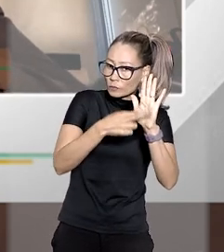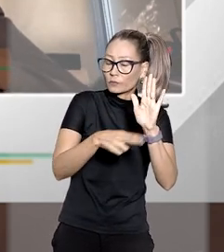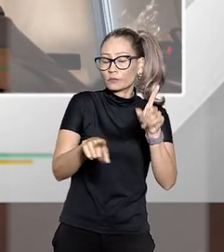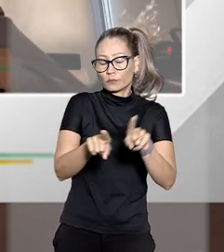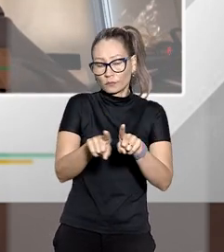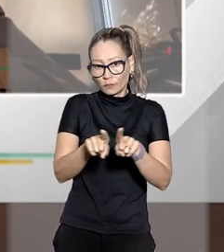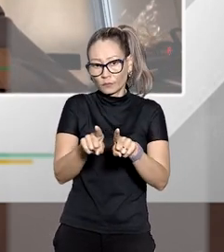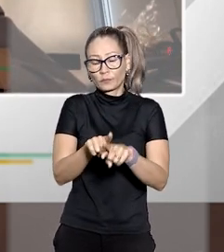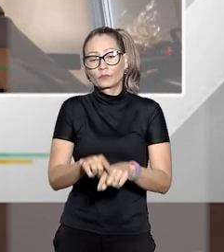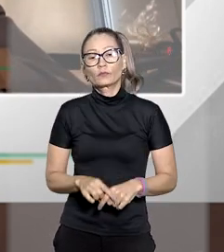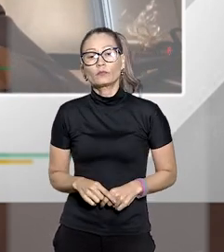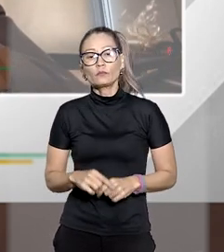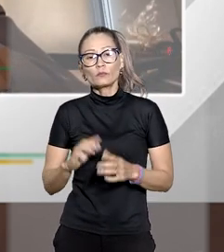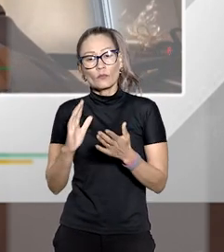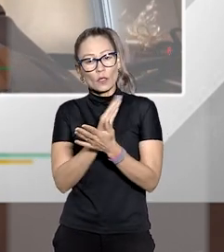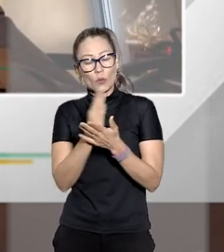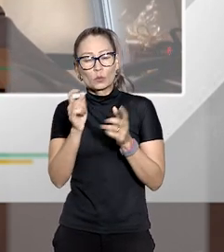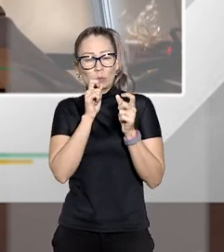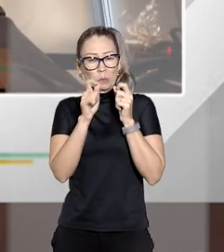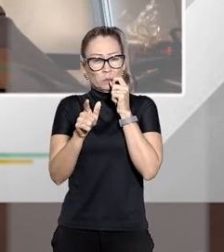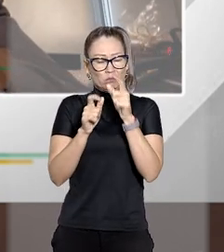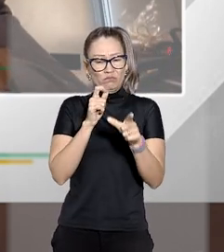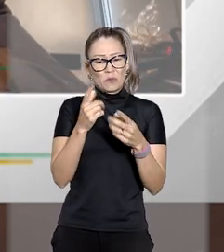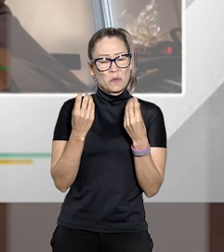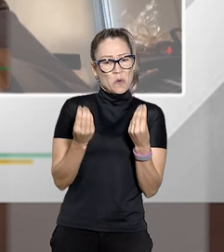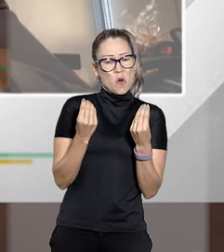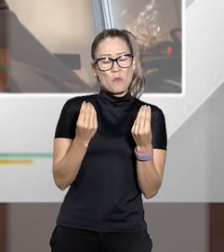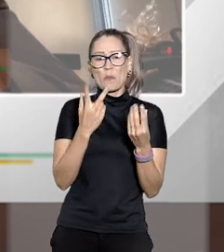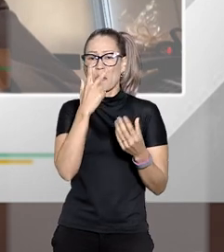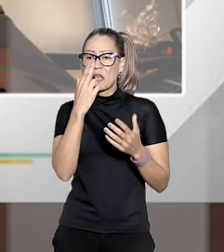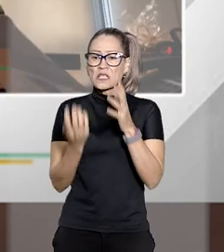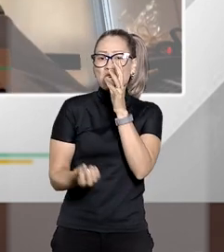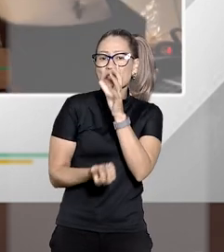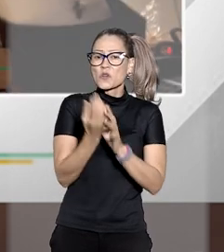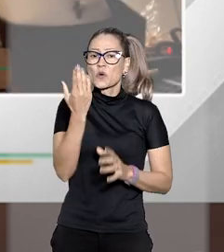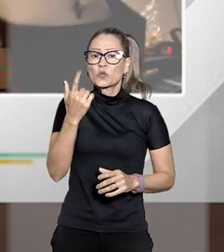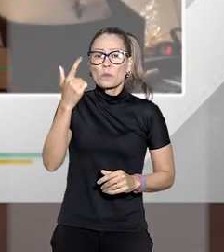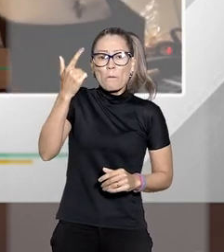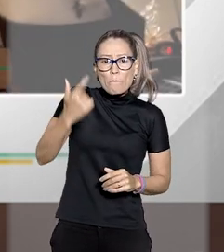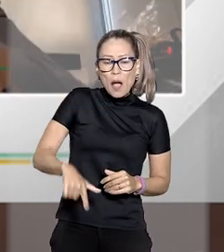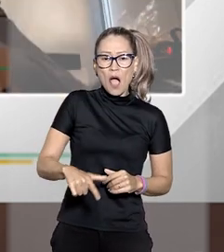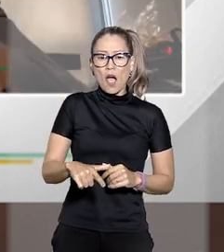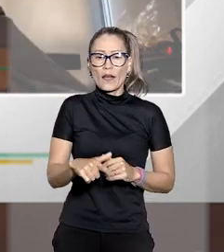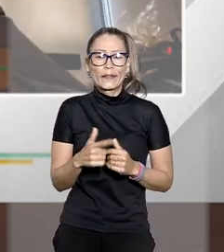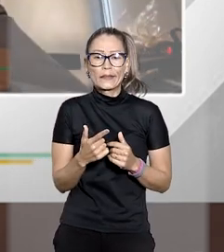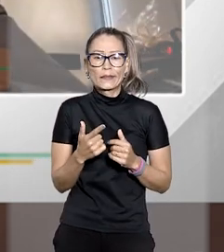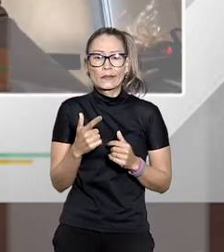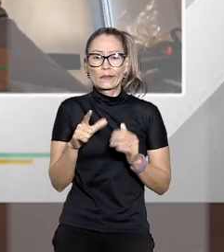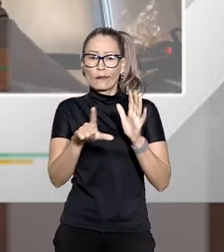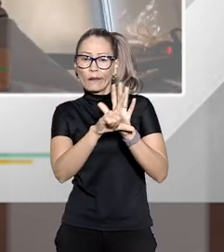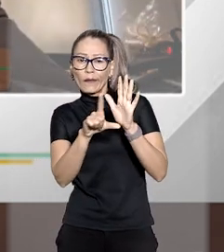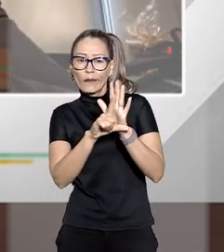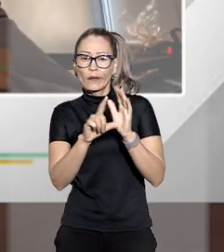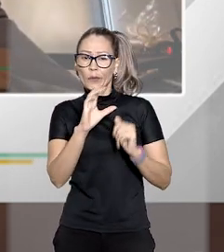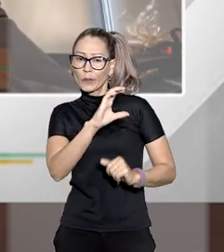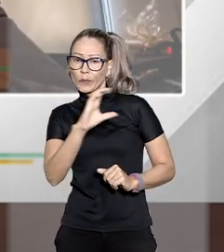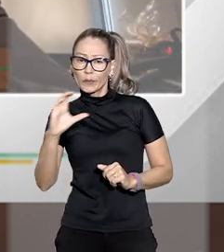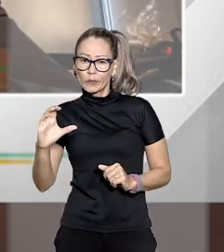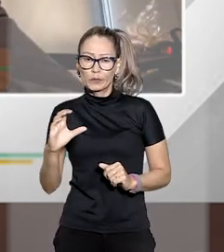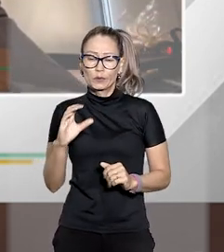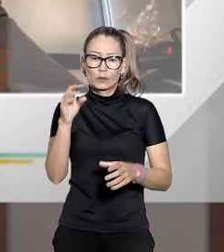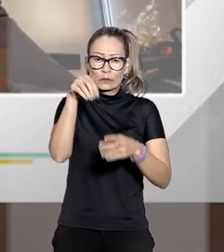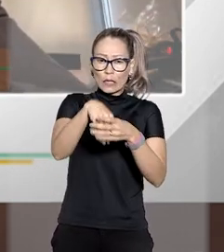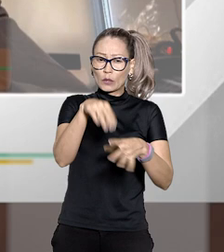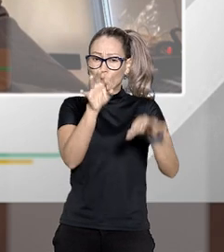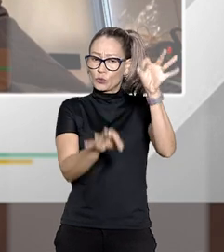crítica na doutrina por parte de alguns dizendo que se criou aí mais uma forma recursal entre aspas no